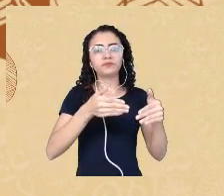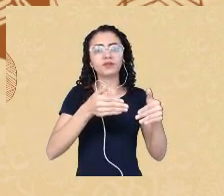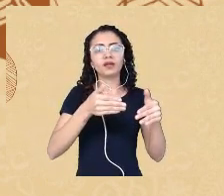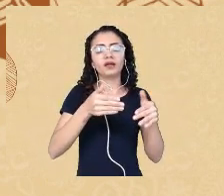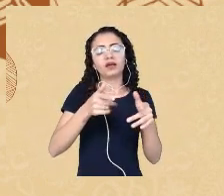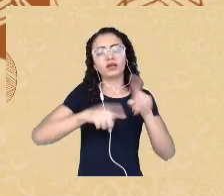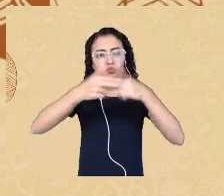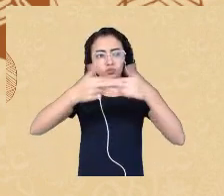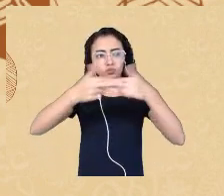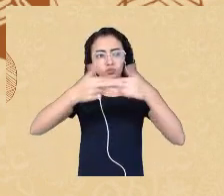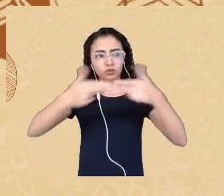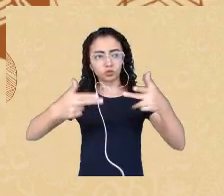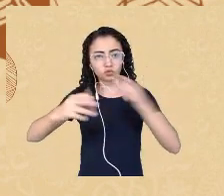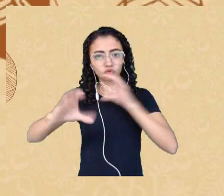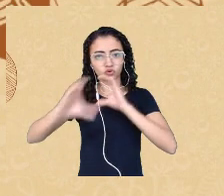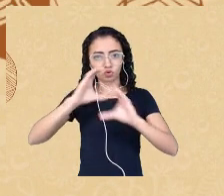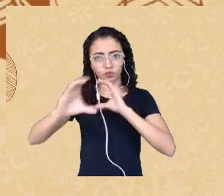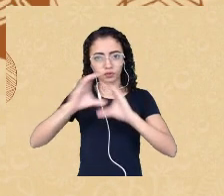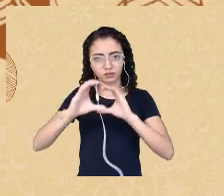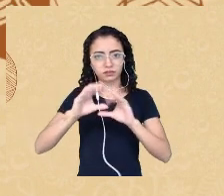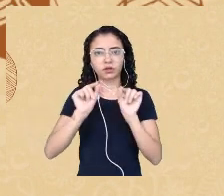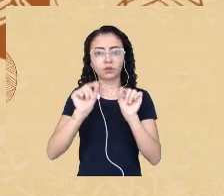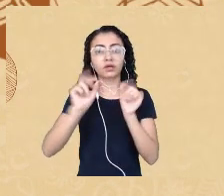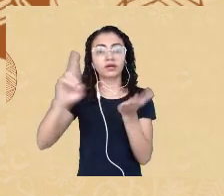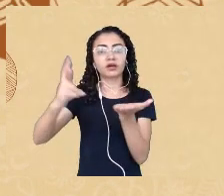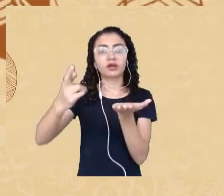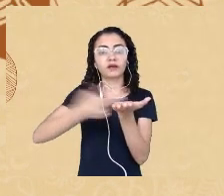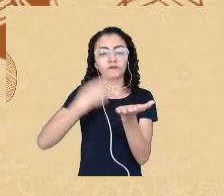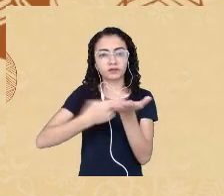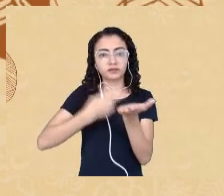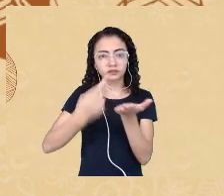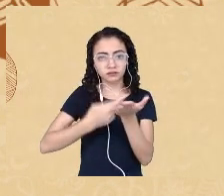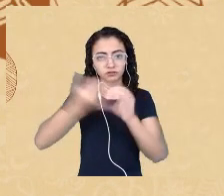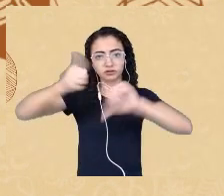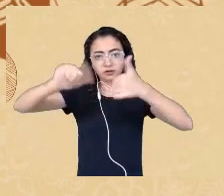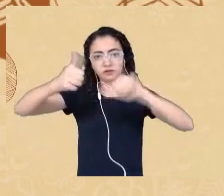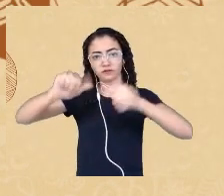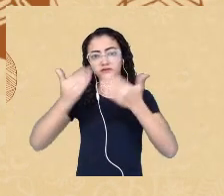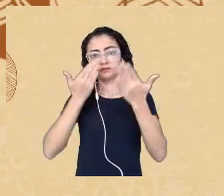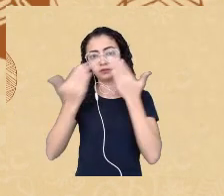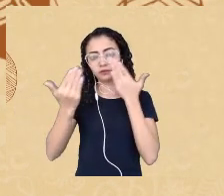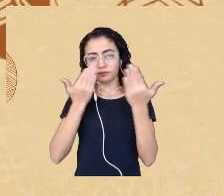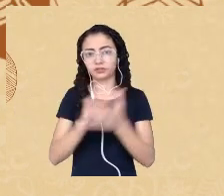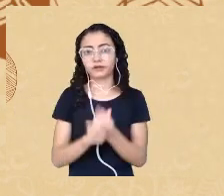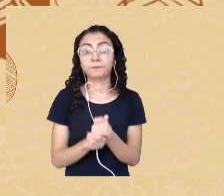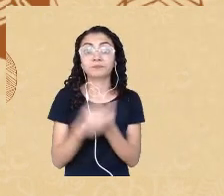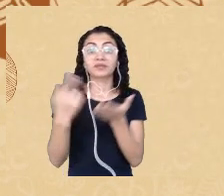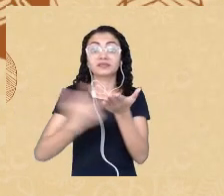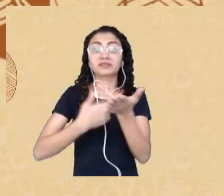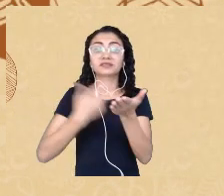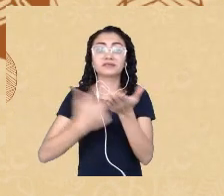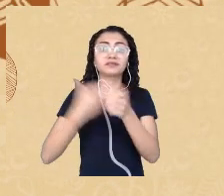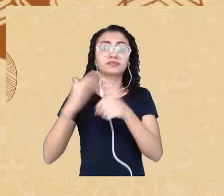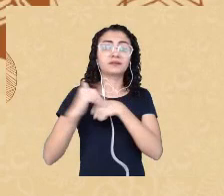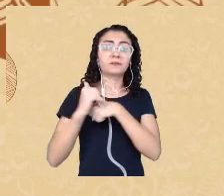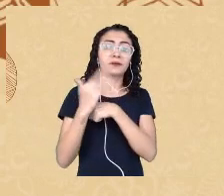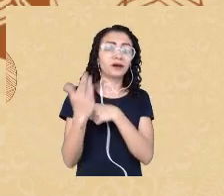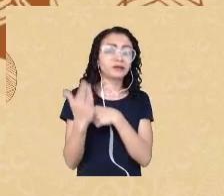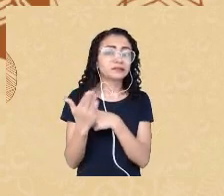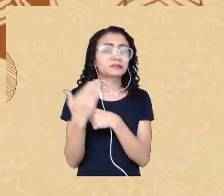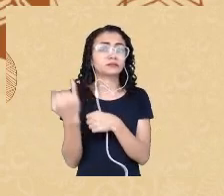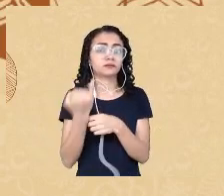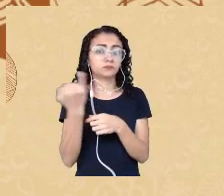RAP, que é a Revista de Avaliação Psicológica. Essa é uma das revistas mais emblemáticas da área de avaliação psicológica no Brasil.